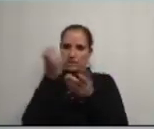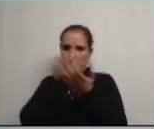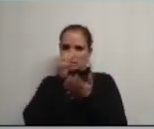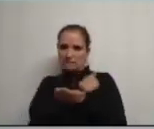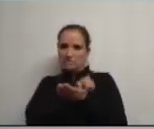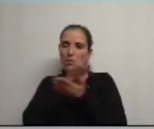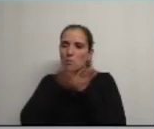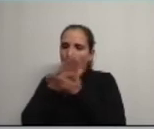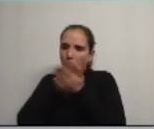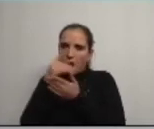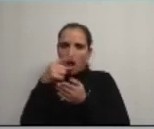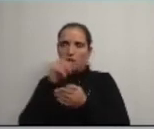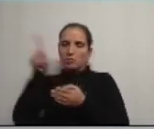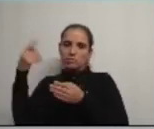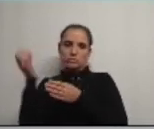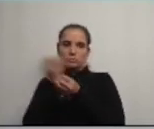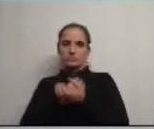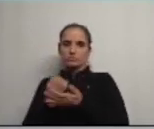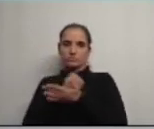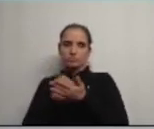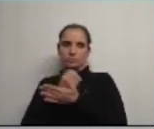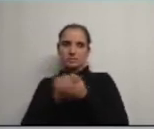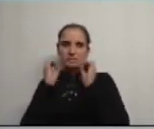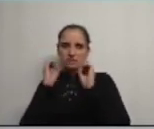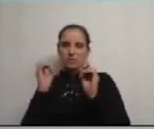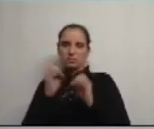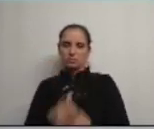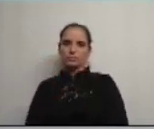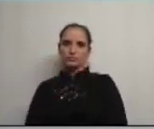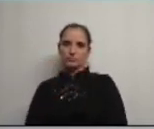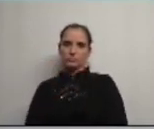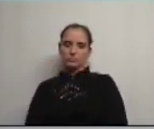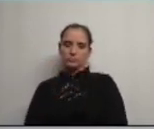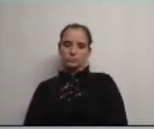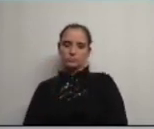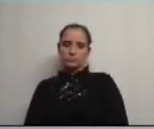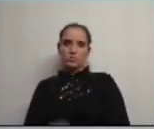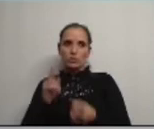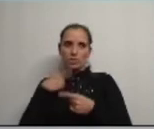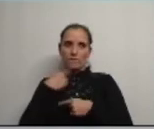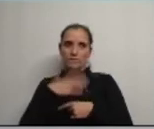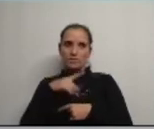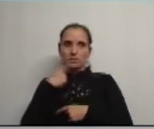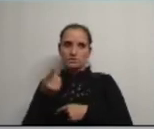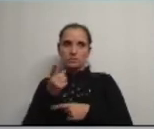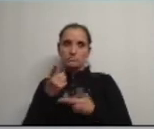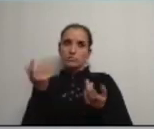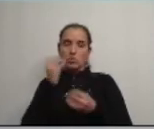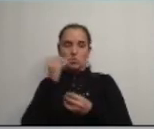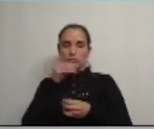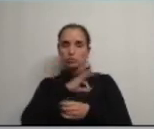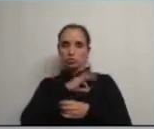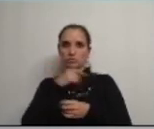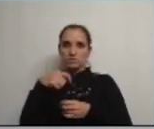básicas e que em outra parte continue sem nenhumas o que eu aqui quero dizer é que tal como o Senhor